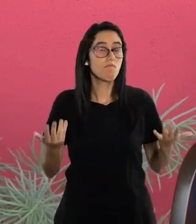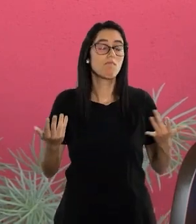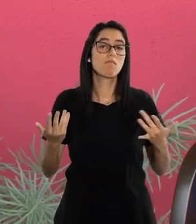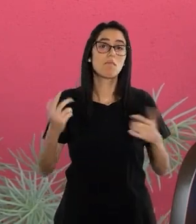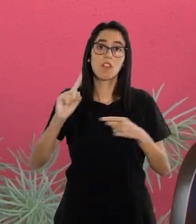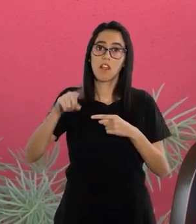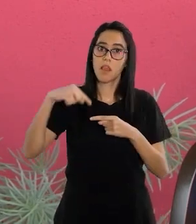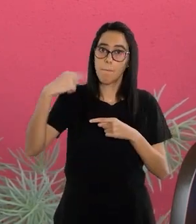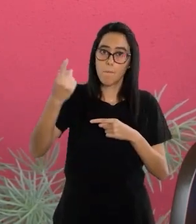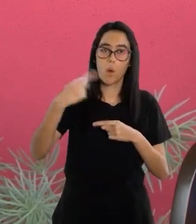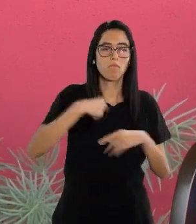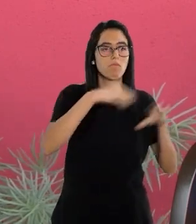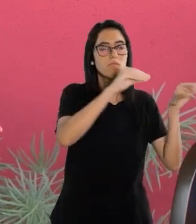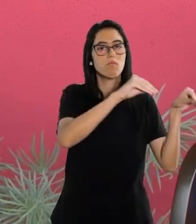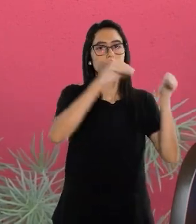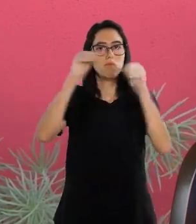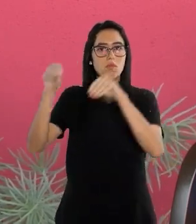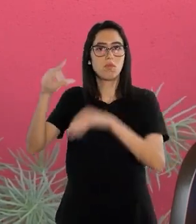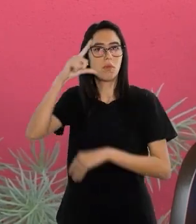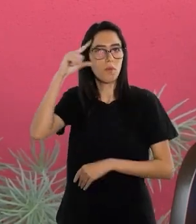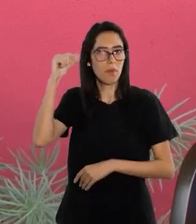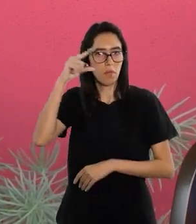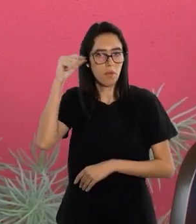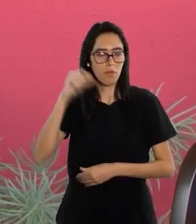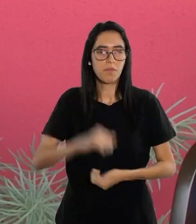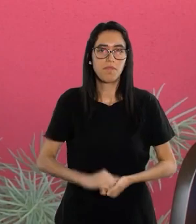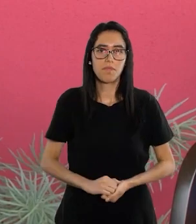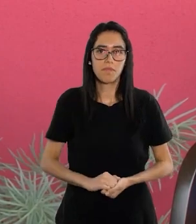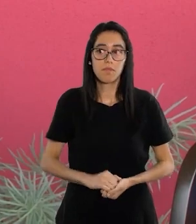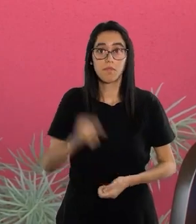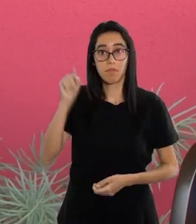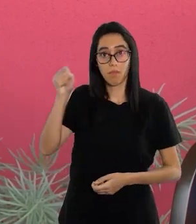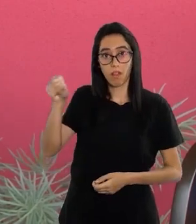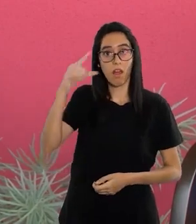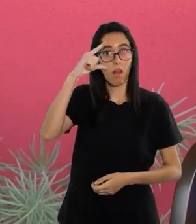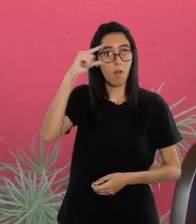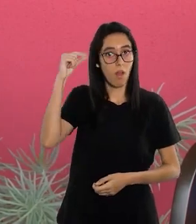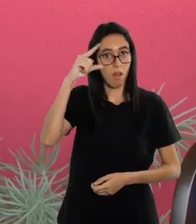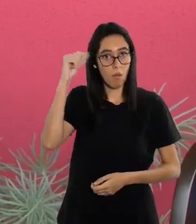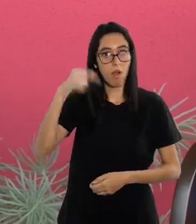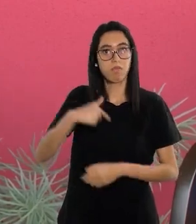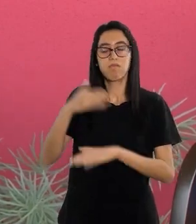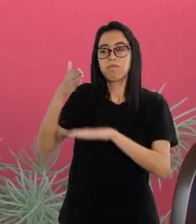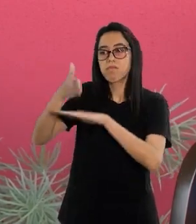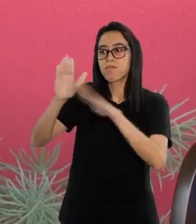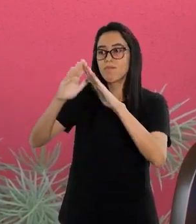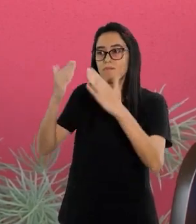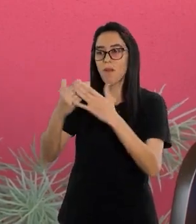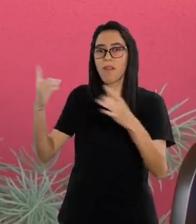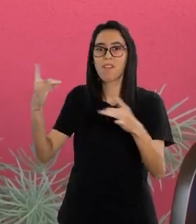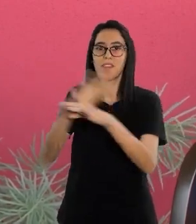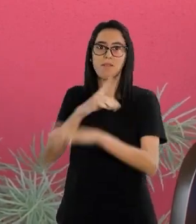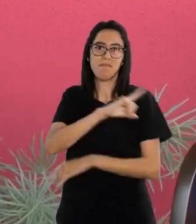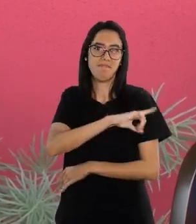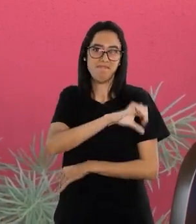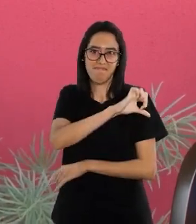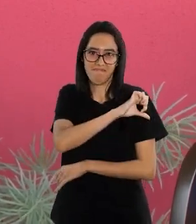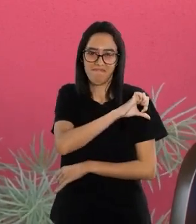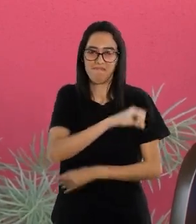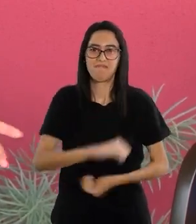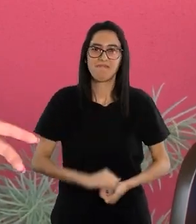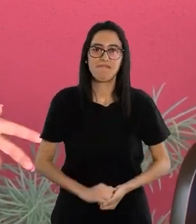depois eu mudei pra Guarapuava. E lá eu consegui terminar o meu fundamental.